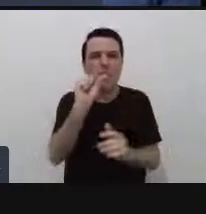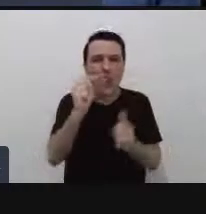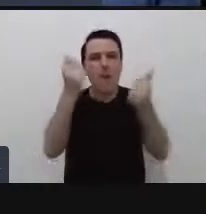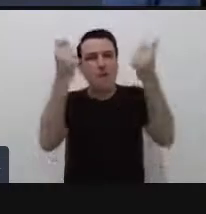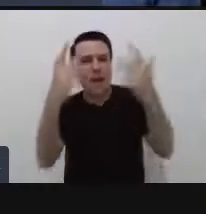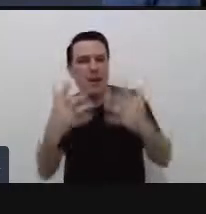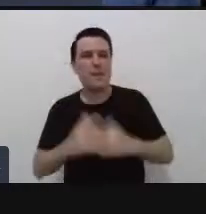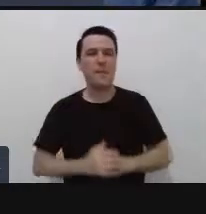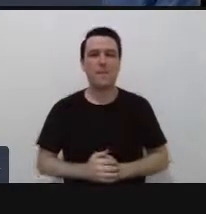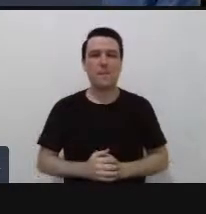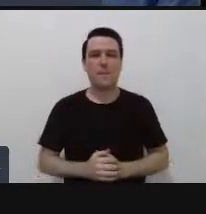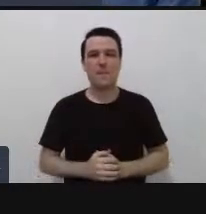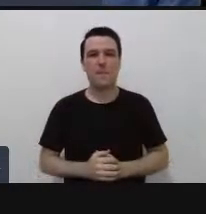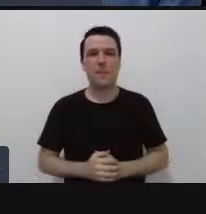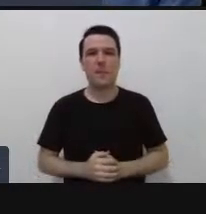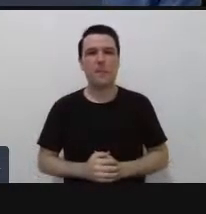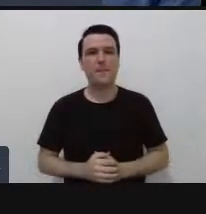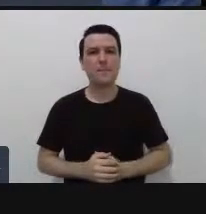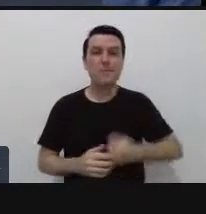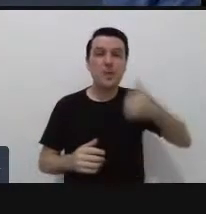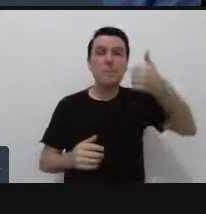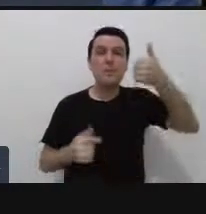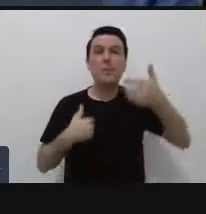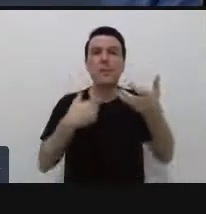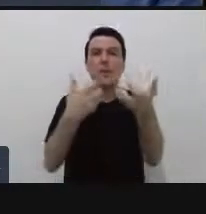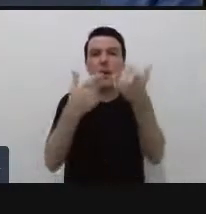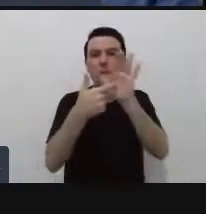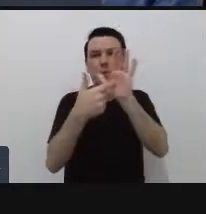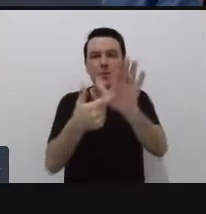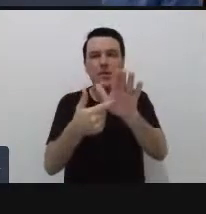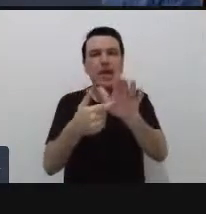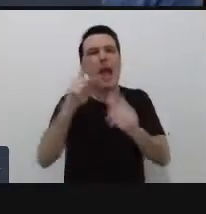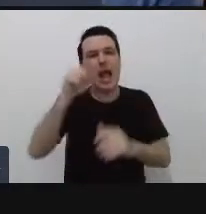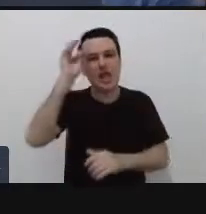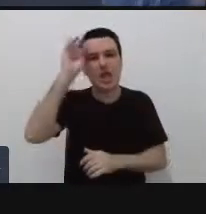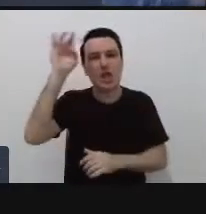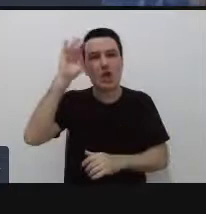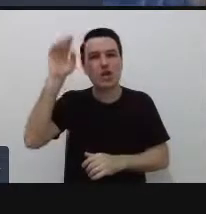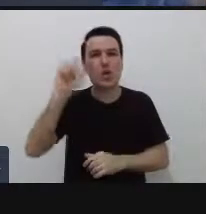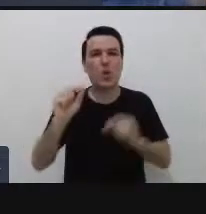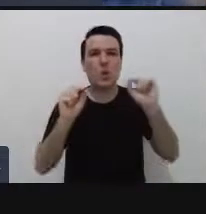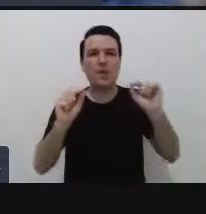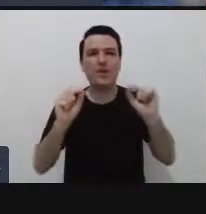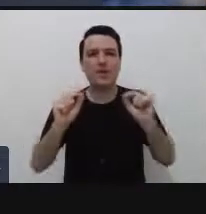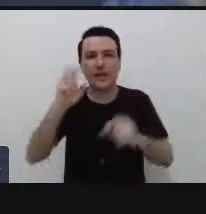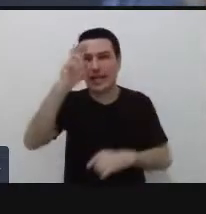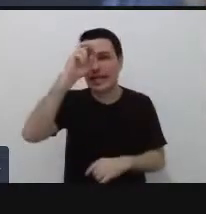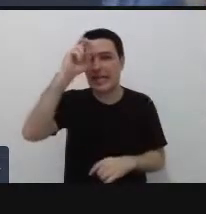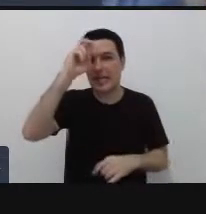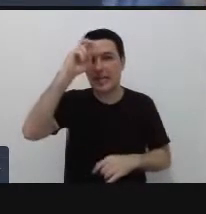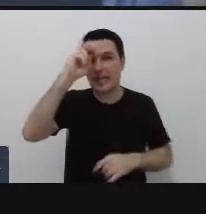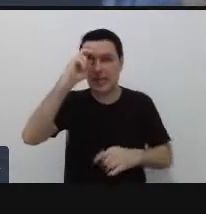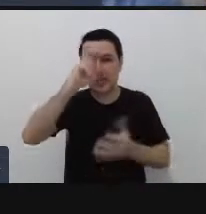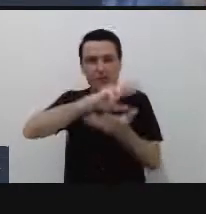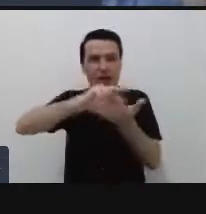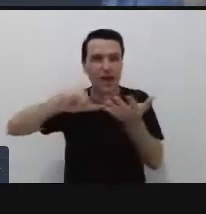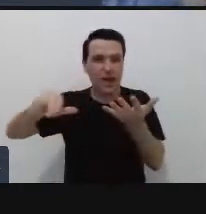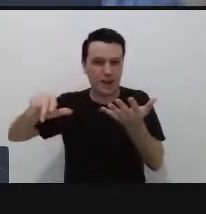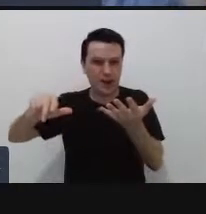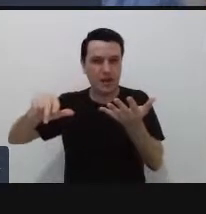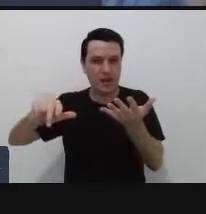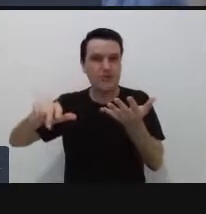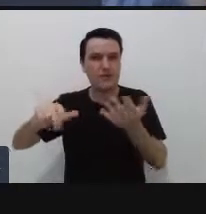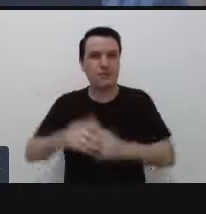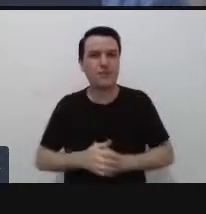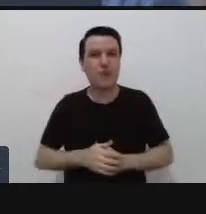Um primeiro elemento que eu queria trazer e é uma teoria é das inteligências múltiplas de Howard Gardner. Ele é